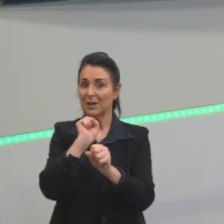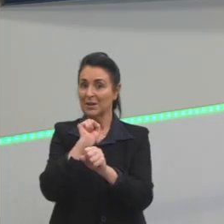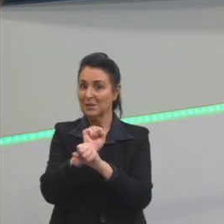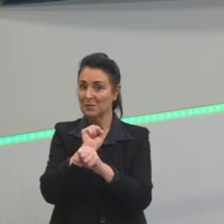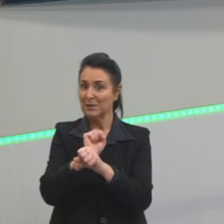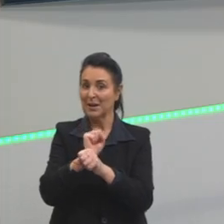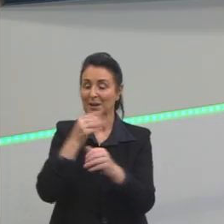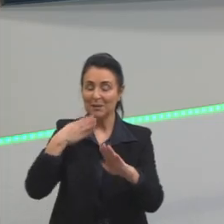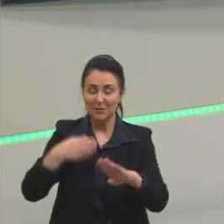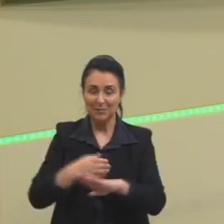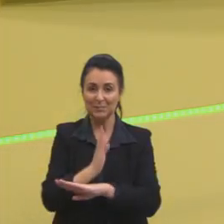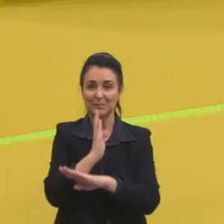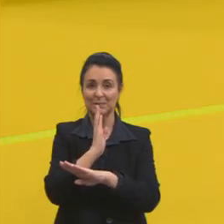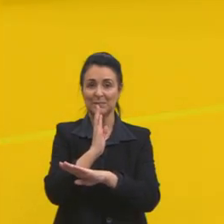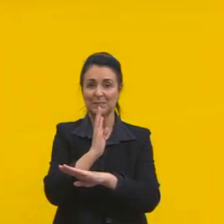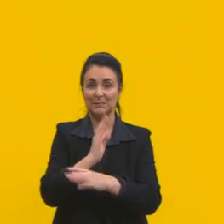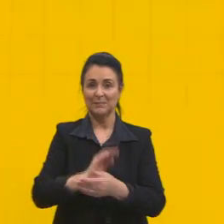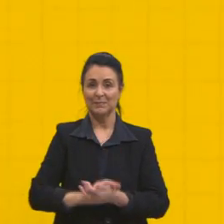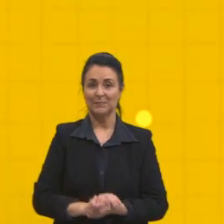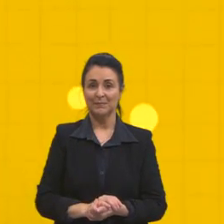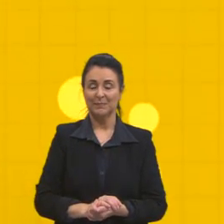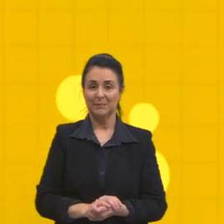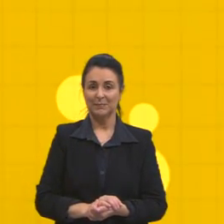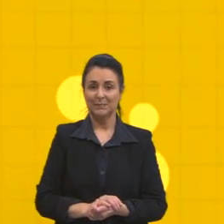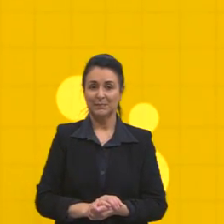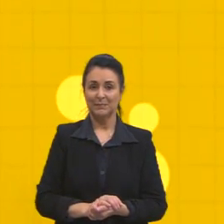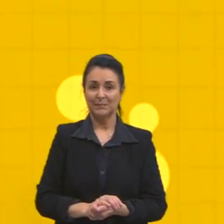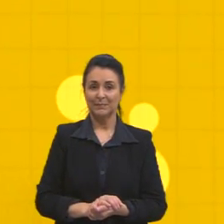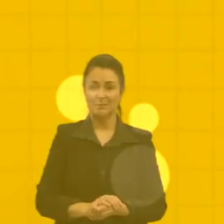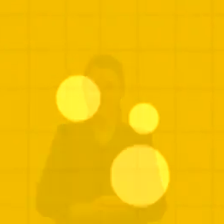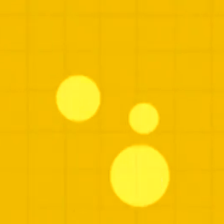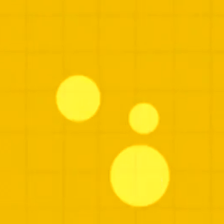partiu passar Tchau Música